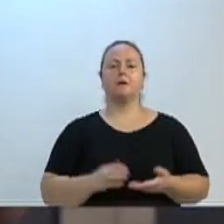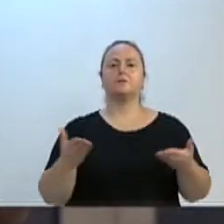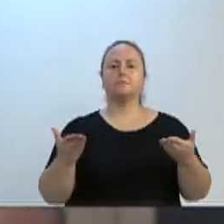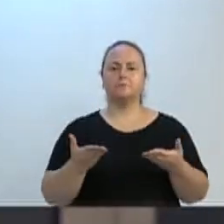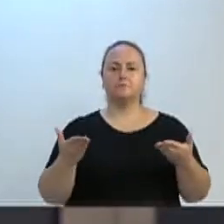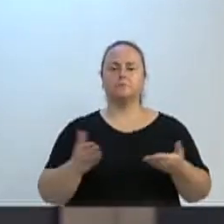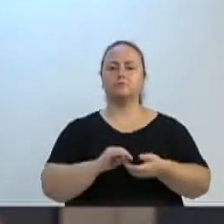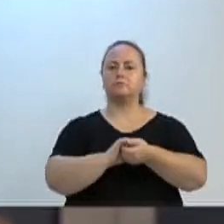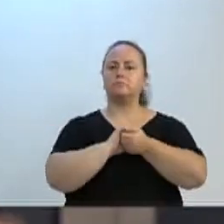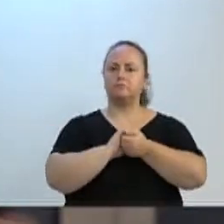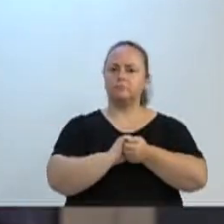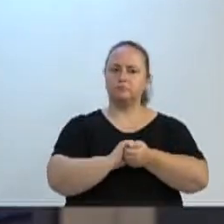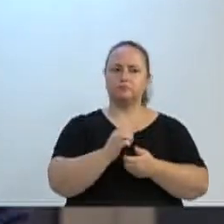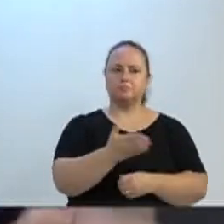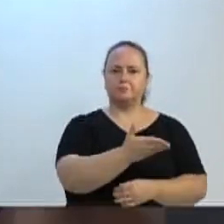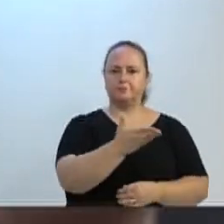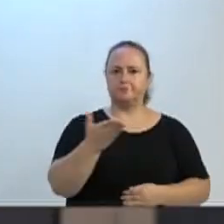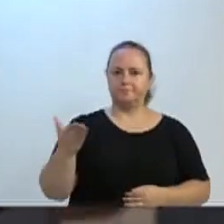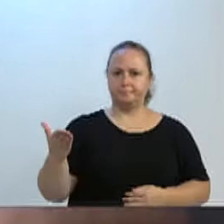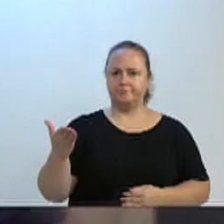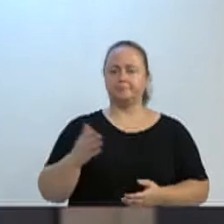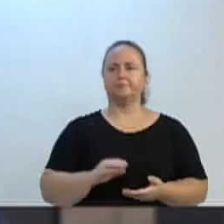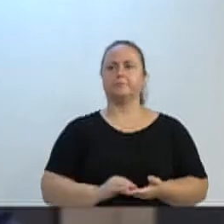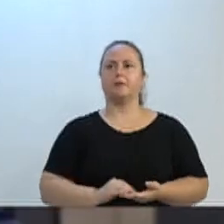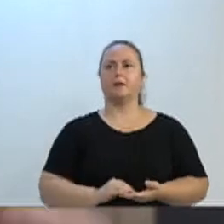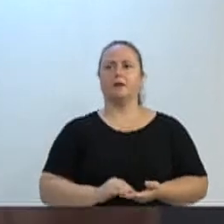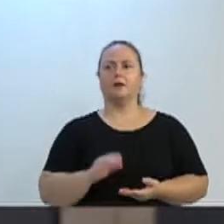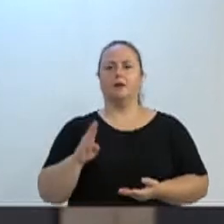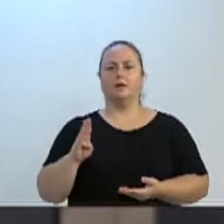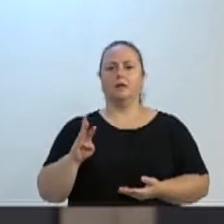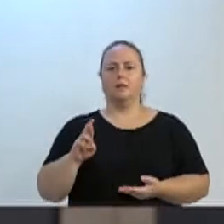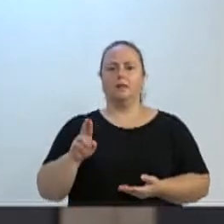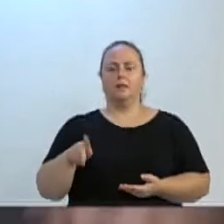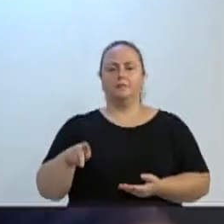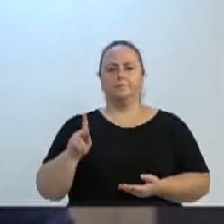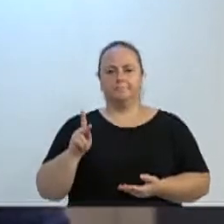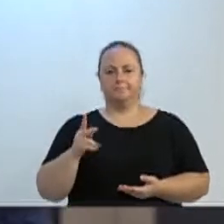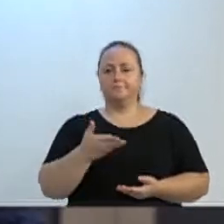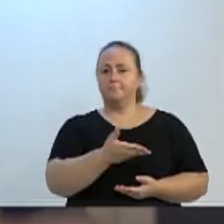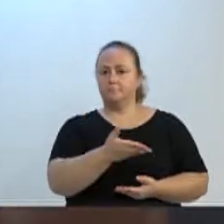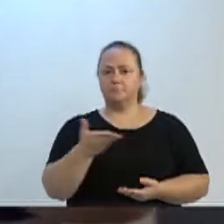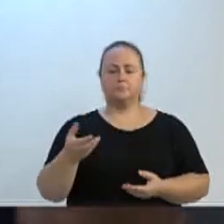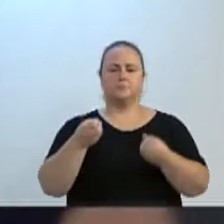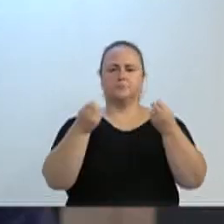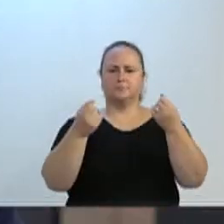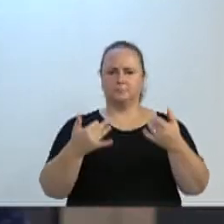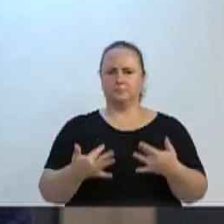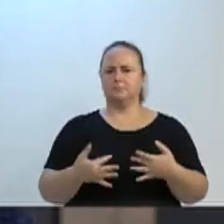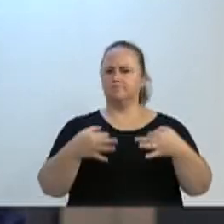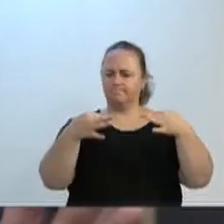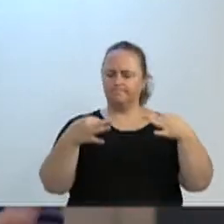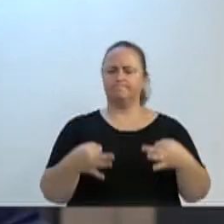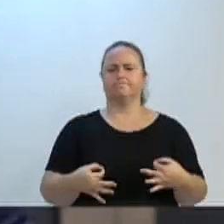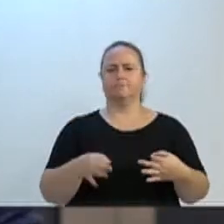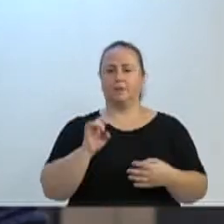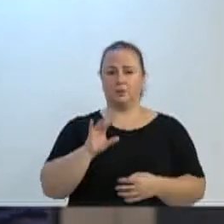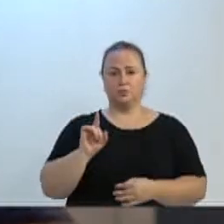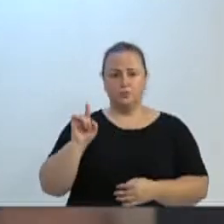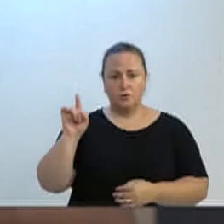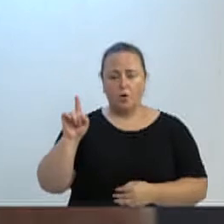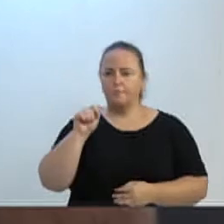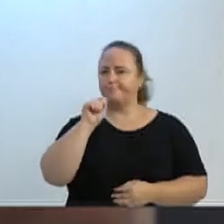Com relação a essa questão aí da BRK. A vossa excelência trouxe aqui, bem ilustrado, bem explicado. E não é só essa situação aí.